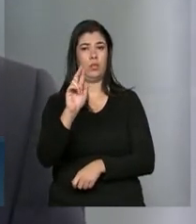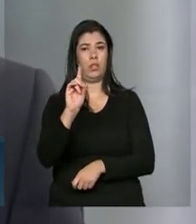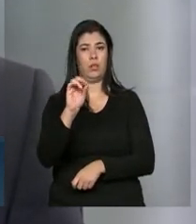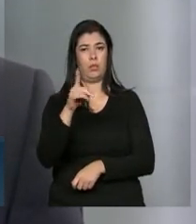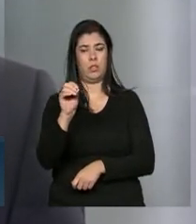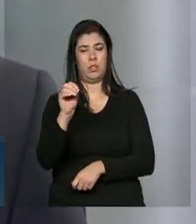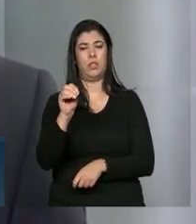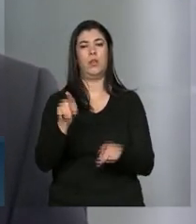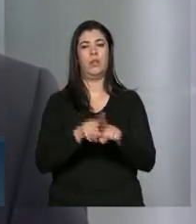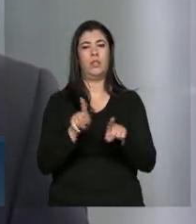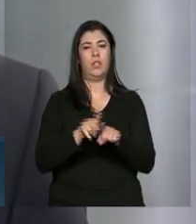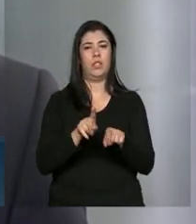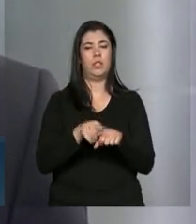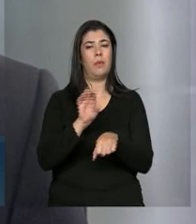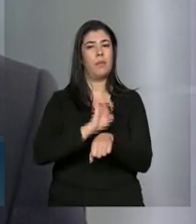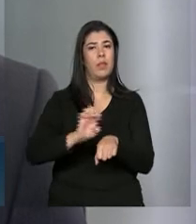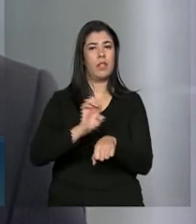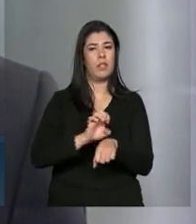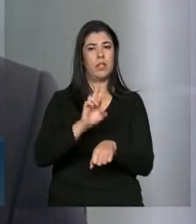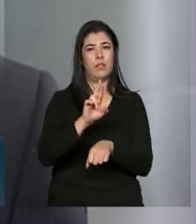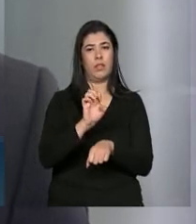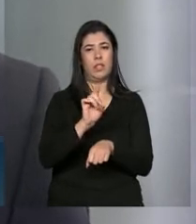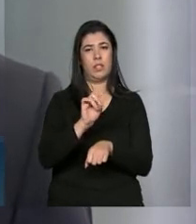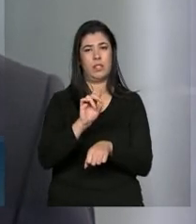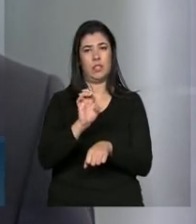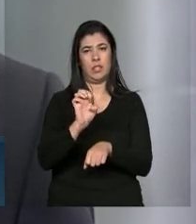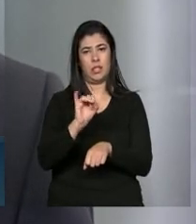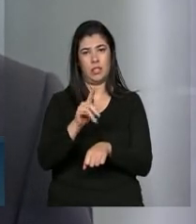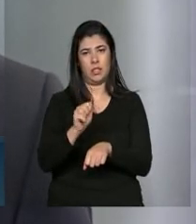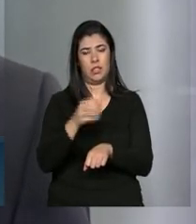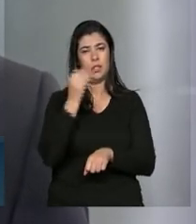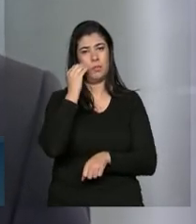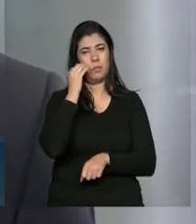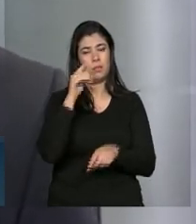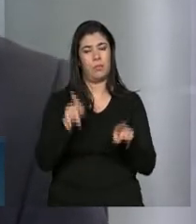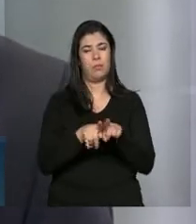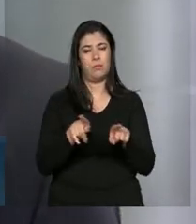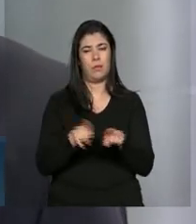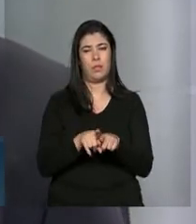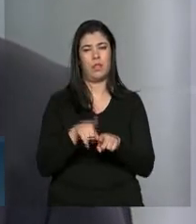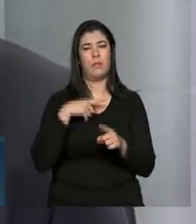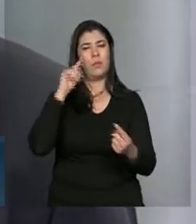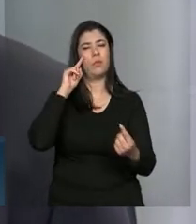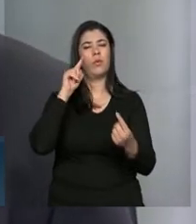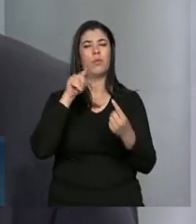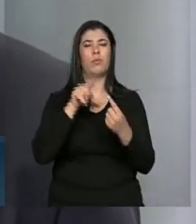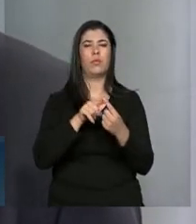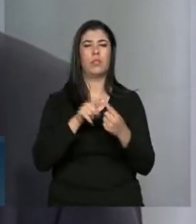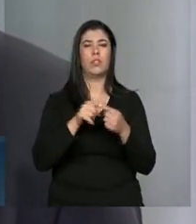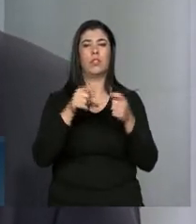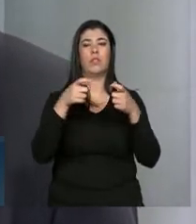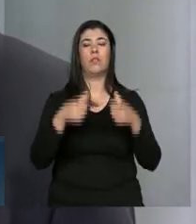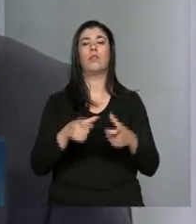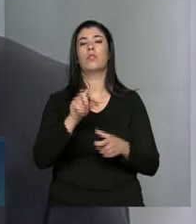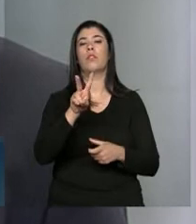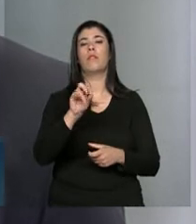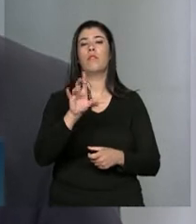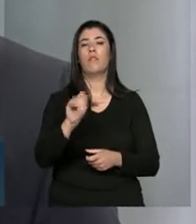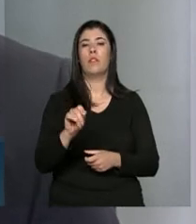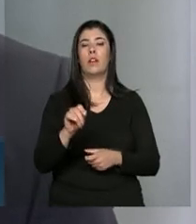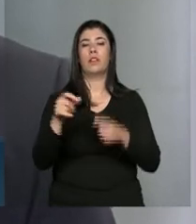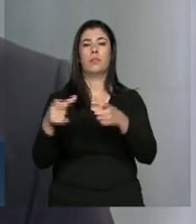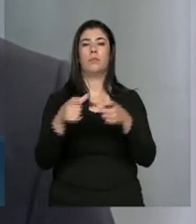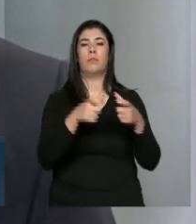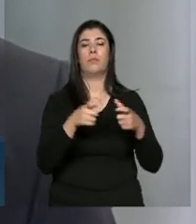graduação médica, já são mais 4 mil vagas que estão previstas para autorização. Do ponto de vista das vagas de residência médica,